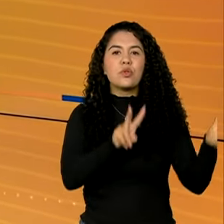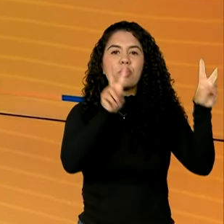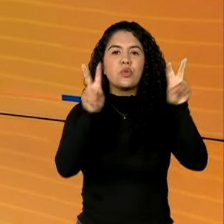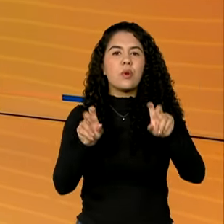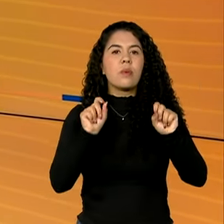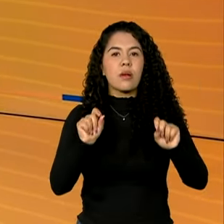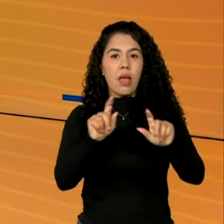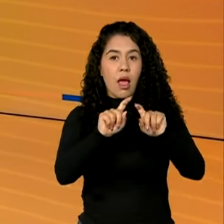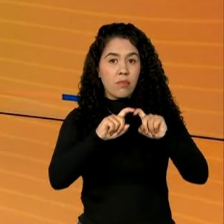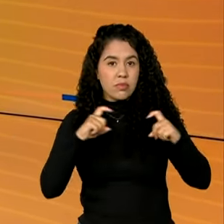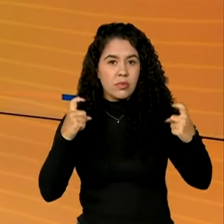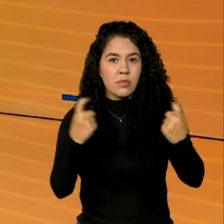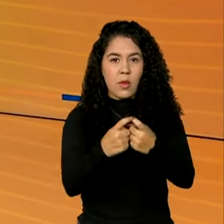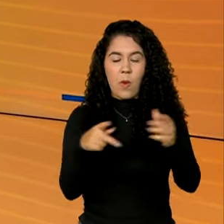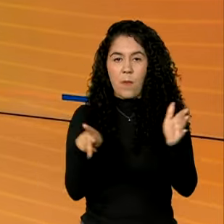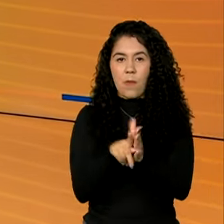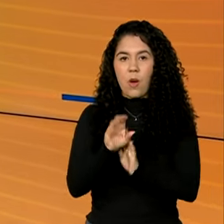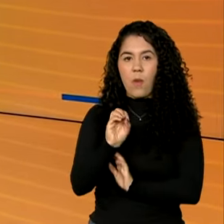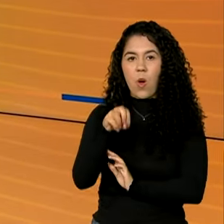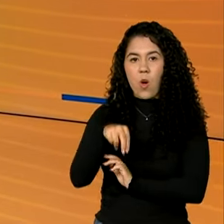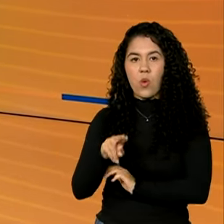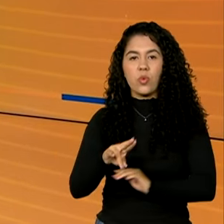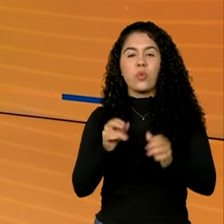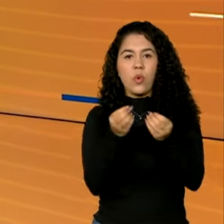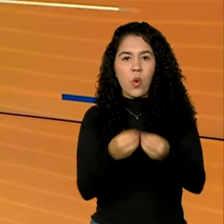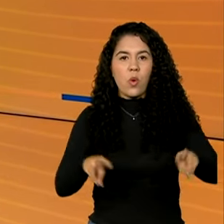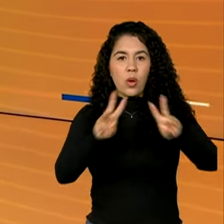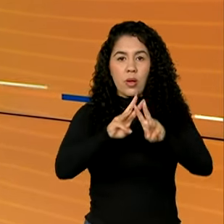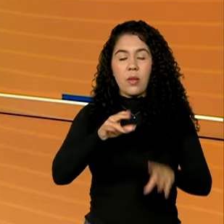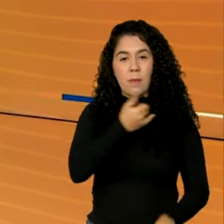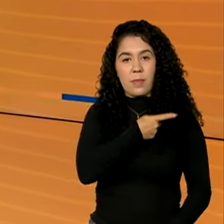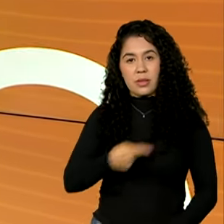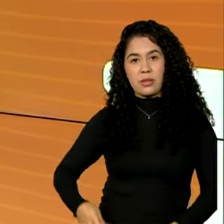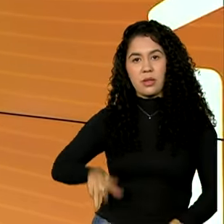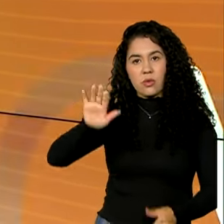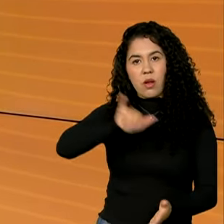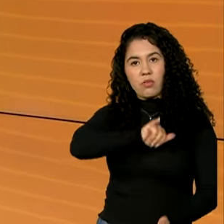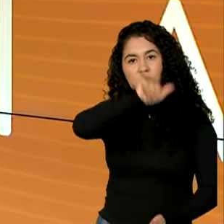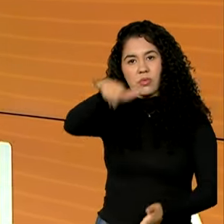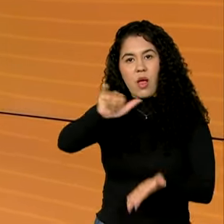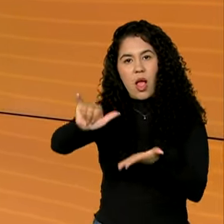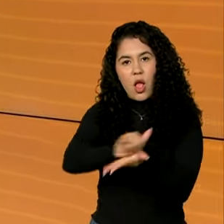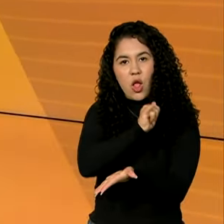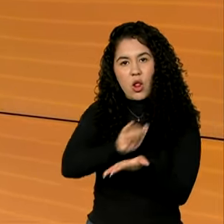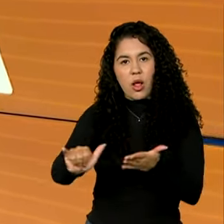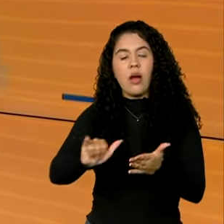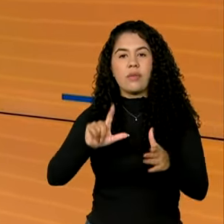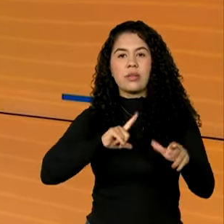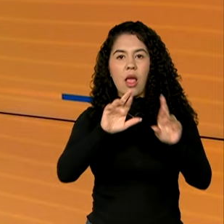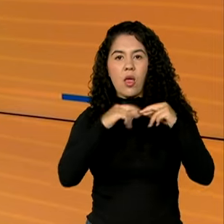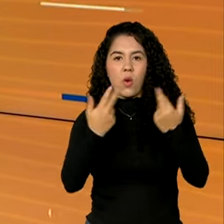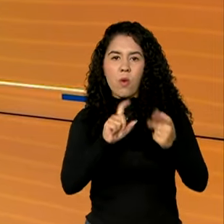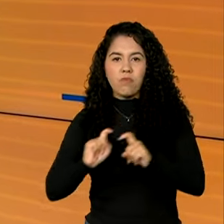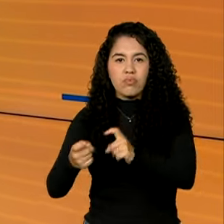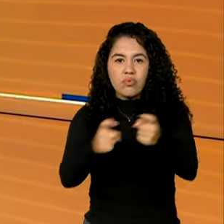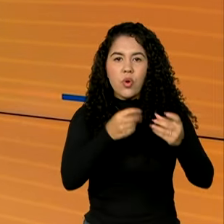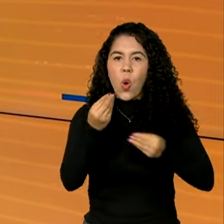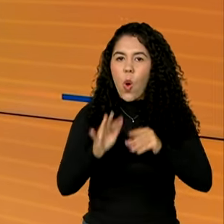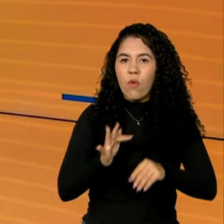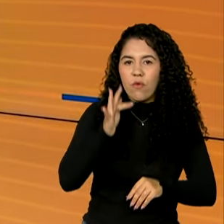da ONU. Lula embarca para Nova York, onde participa da reunião das Nações Unidas e da Cúpula do Futuro.